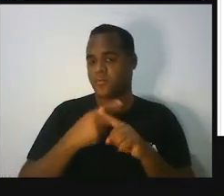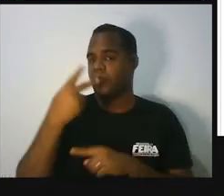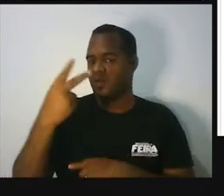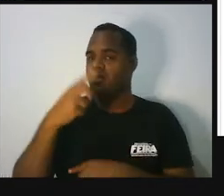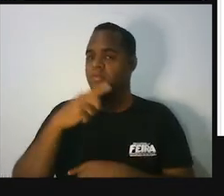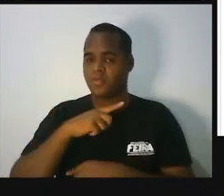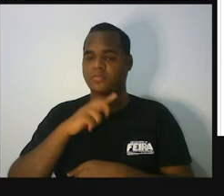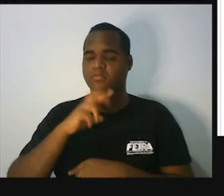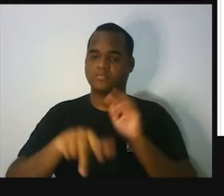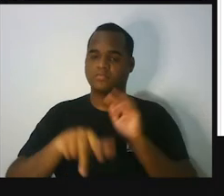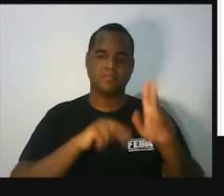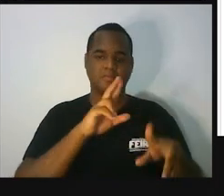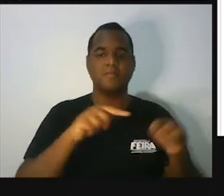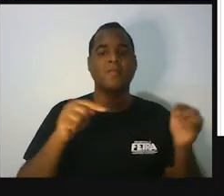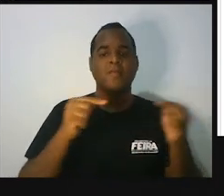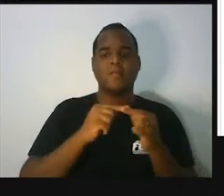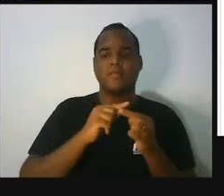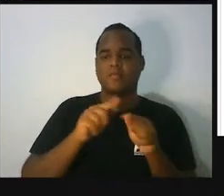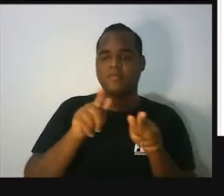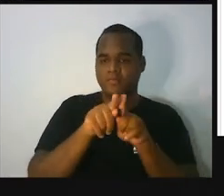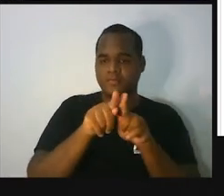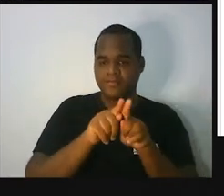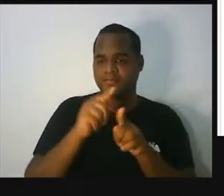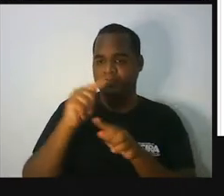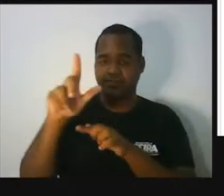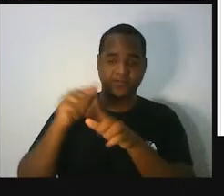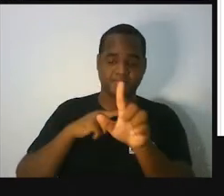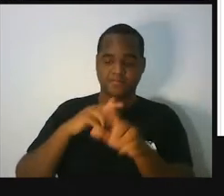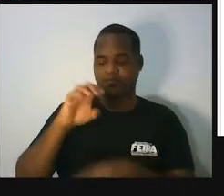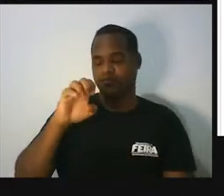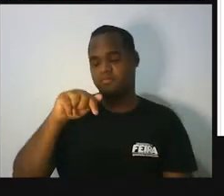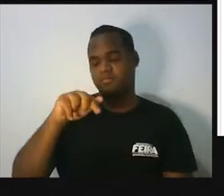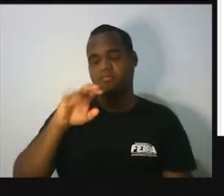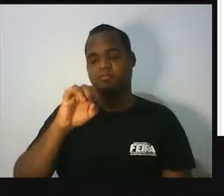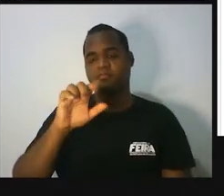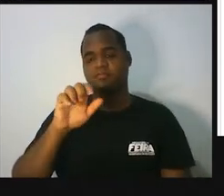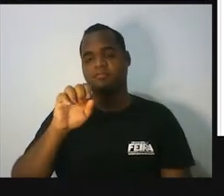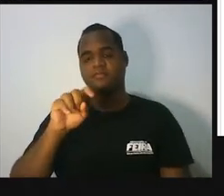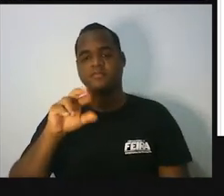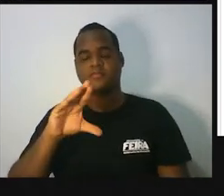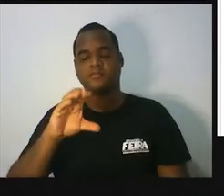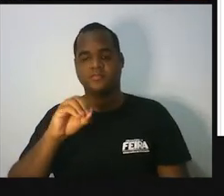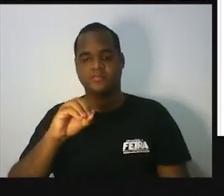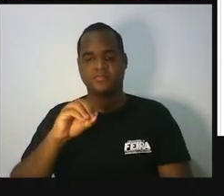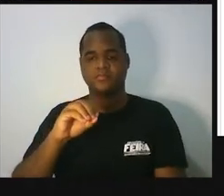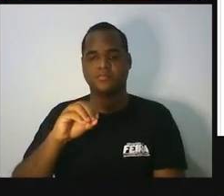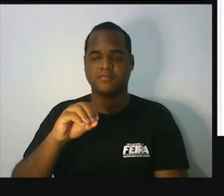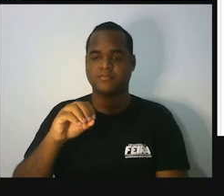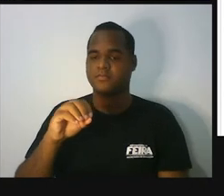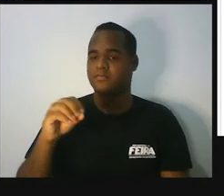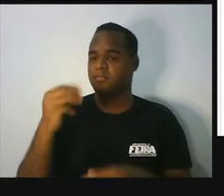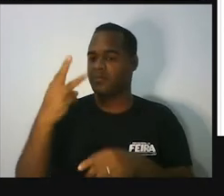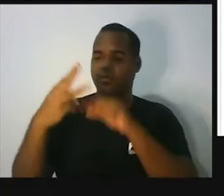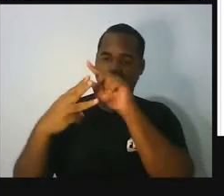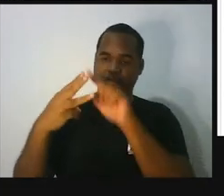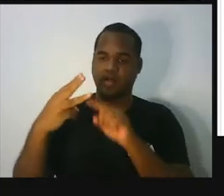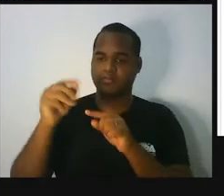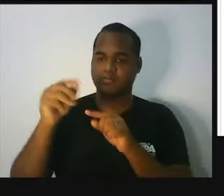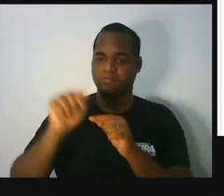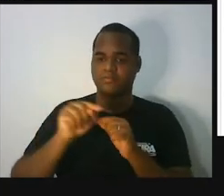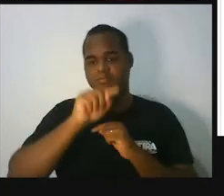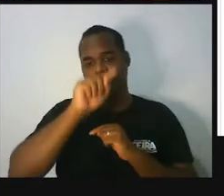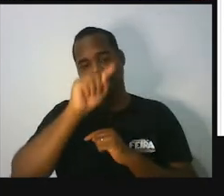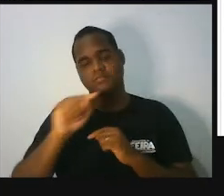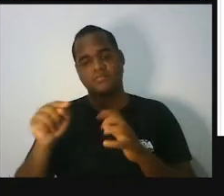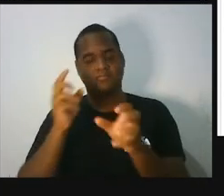medidas diferentes. E também não vai ser equilátero. Porque para ser equilátero, todos os três lados tinham que ter a mesma